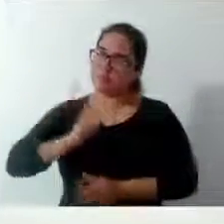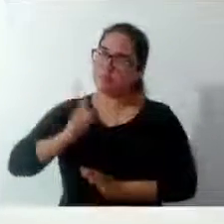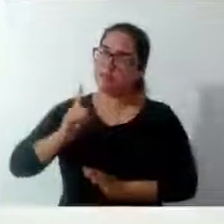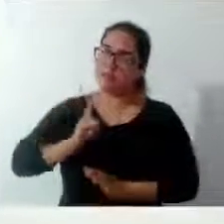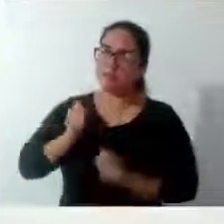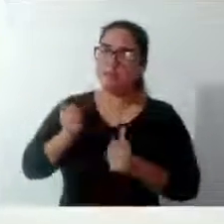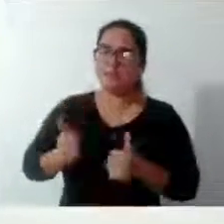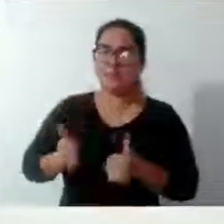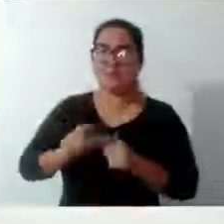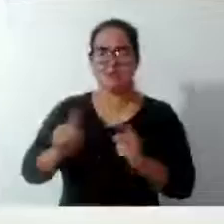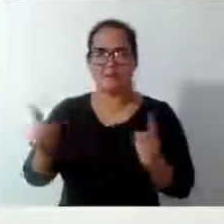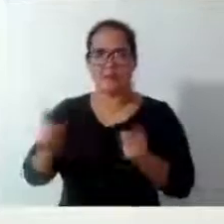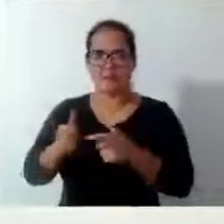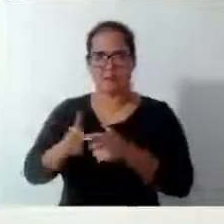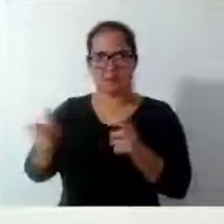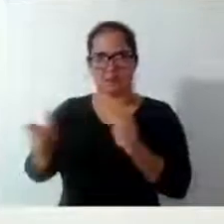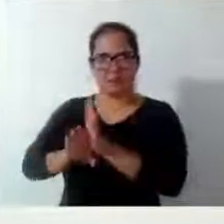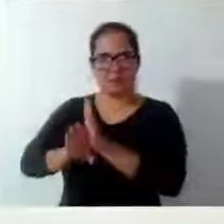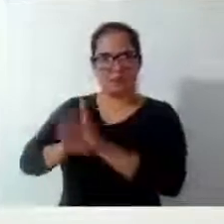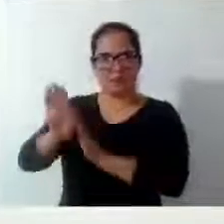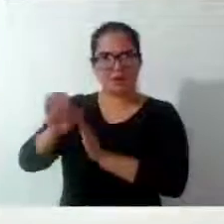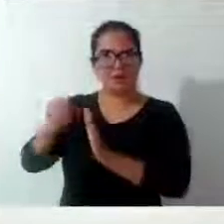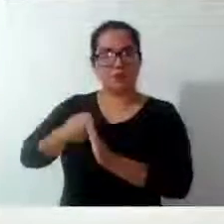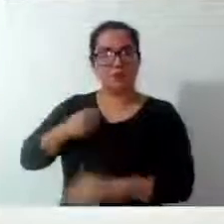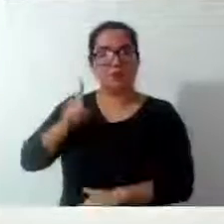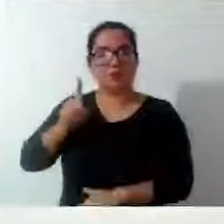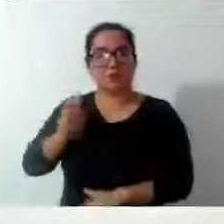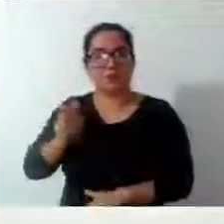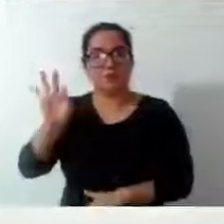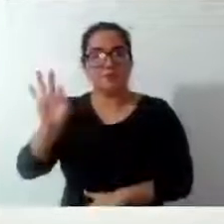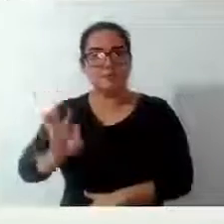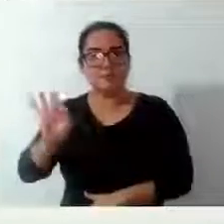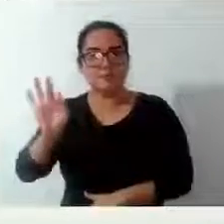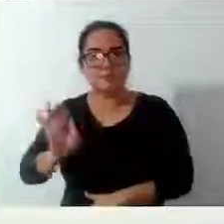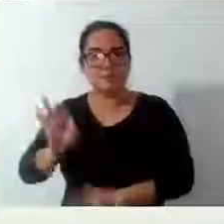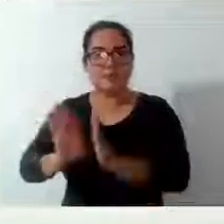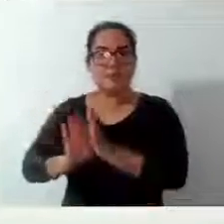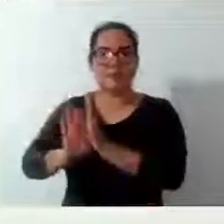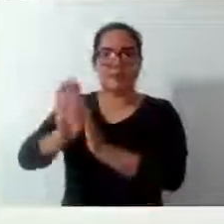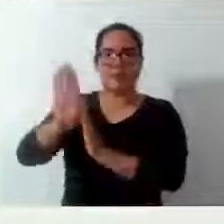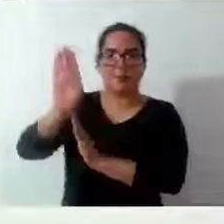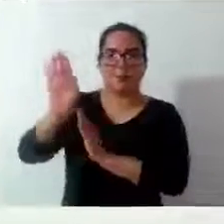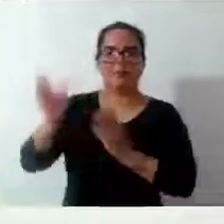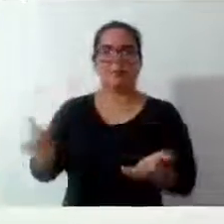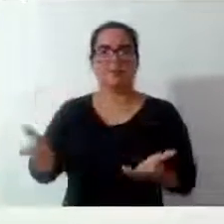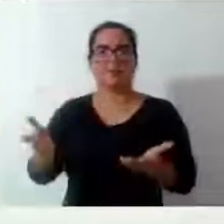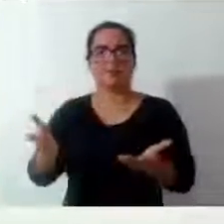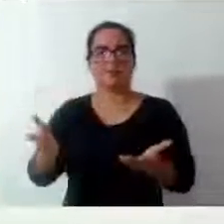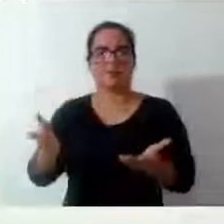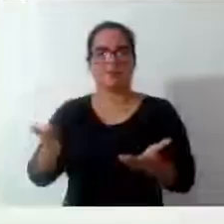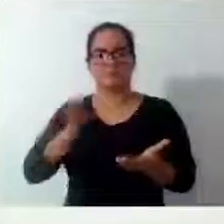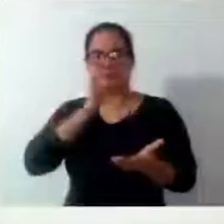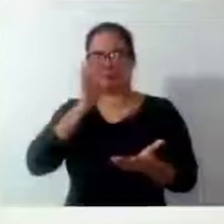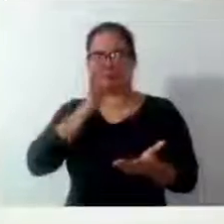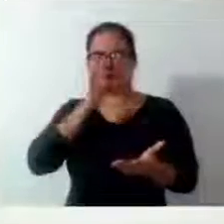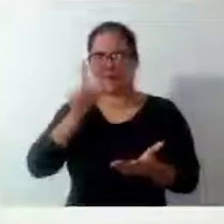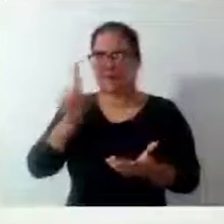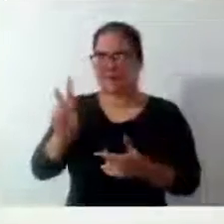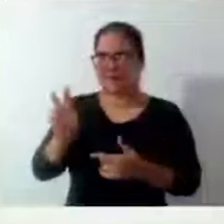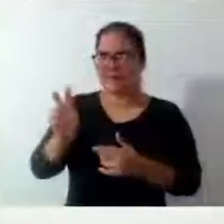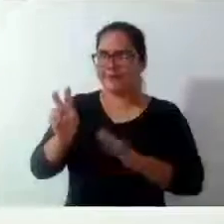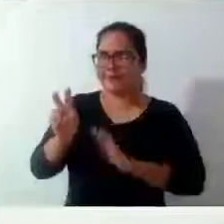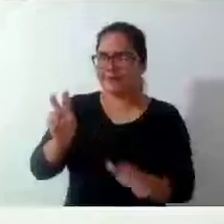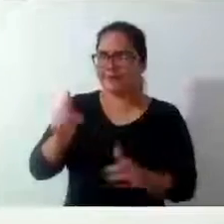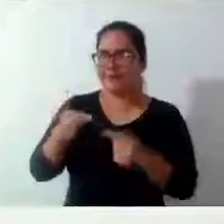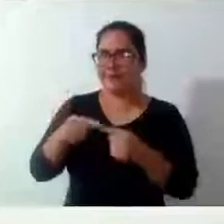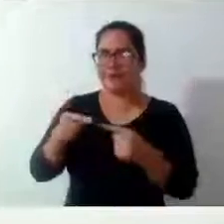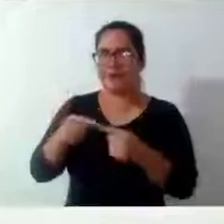aumentar em número 15%, é 15%. Tão fatídico esse 15, não É 15% do